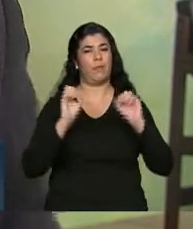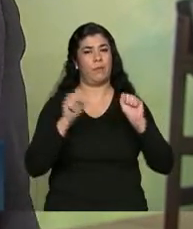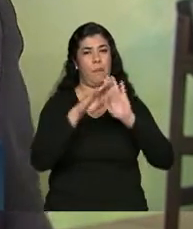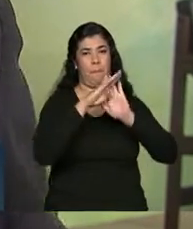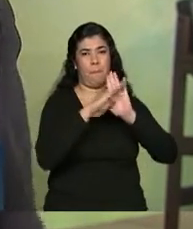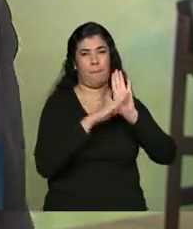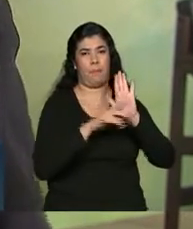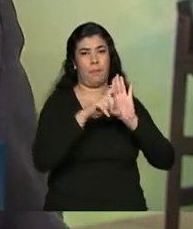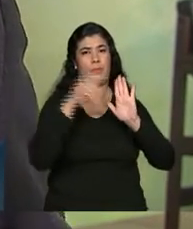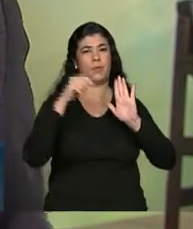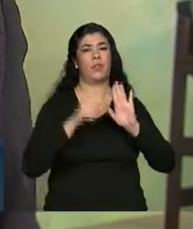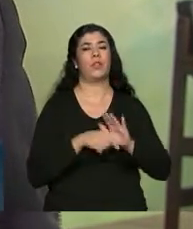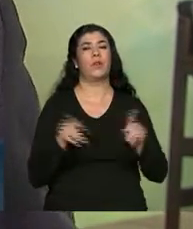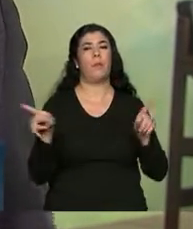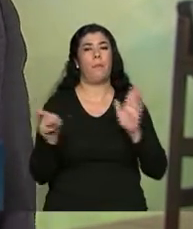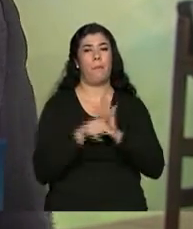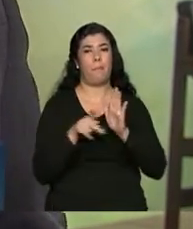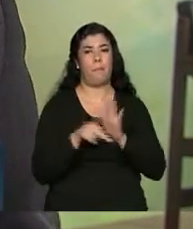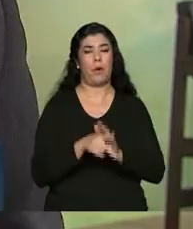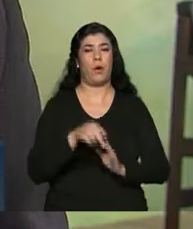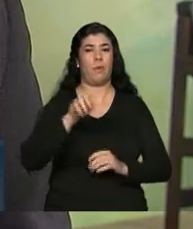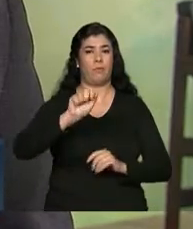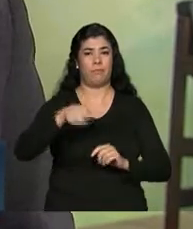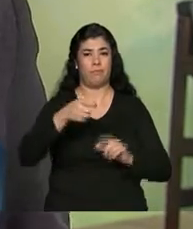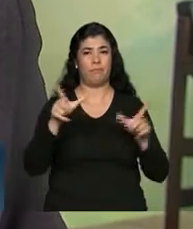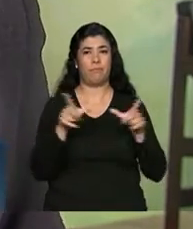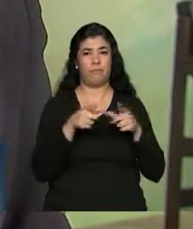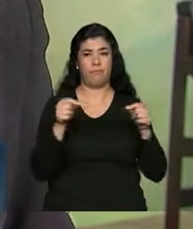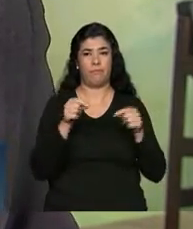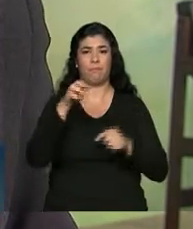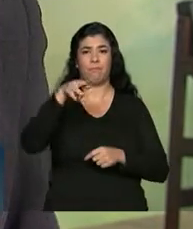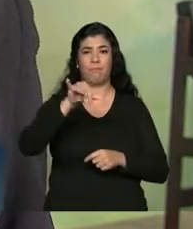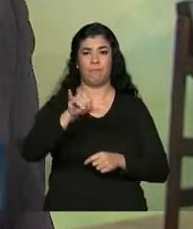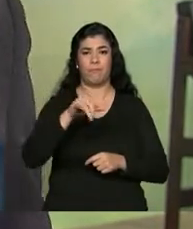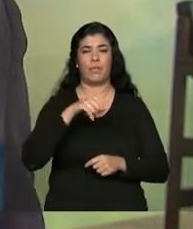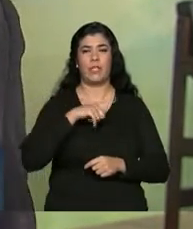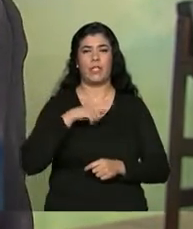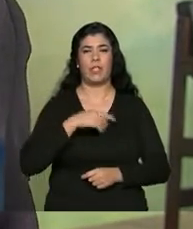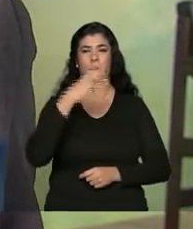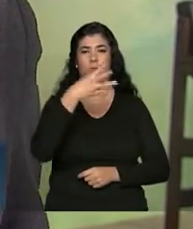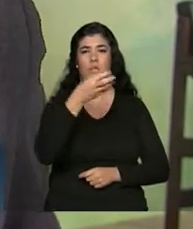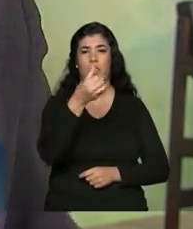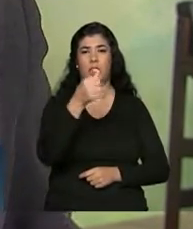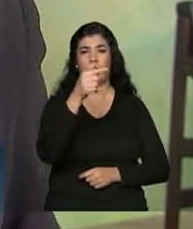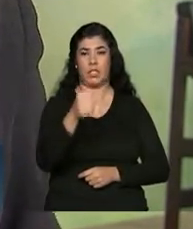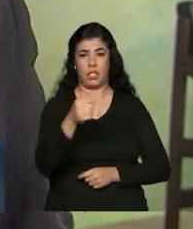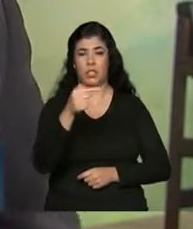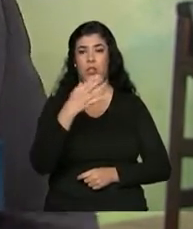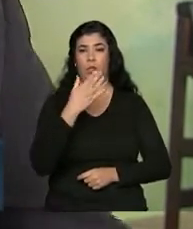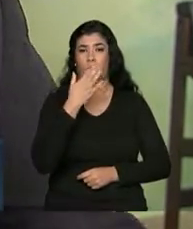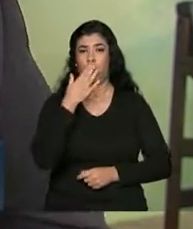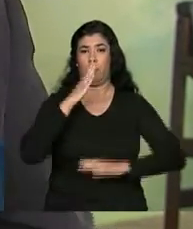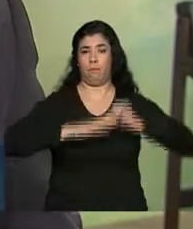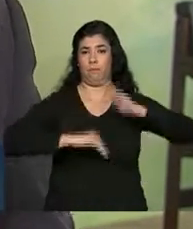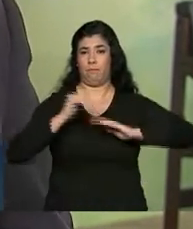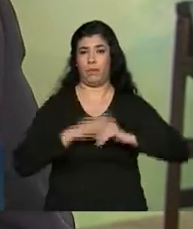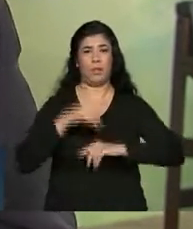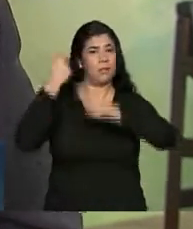participar do microempreendedor individual. Para ser mais exata, 467 atividades.